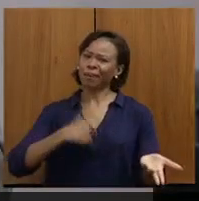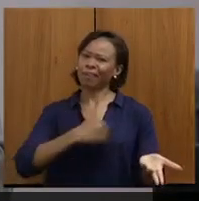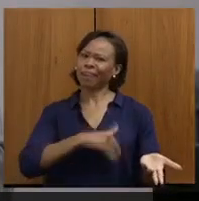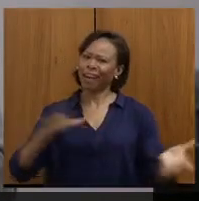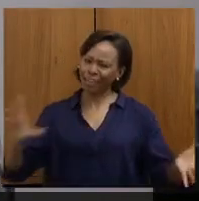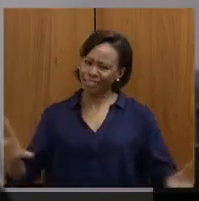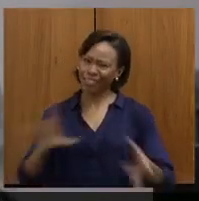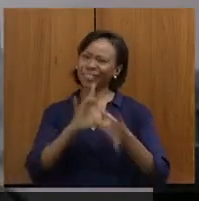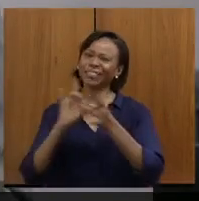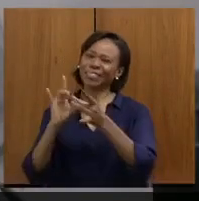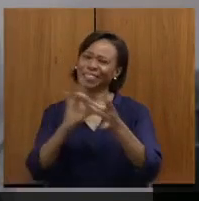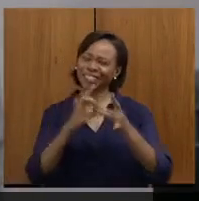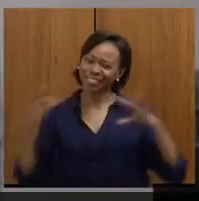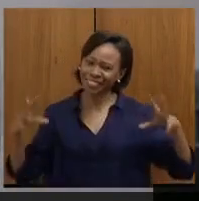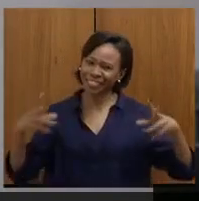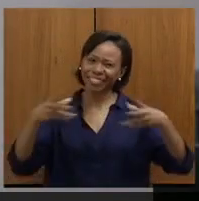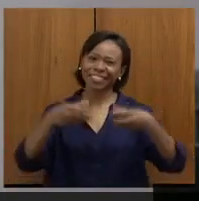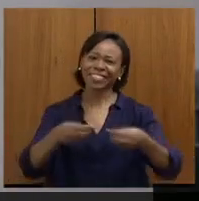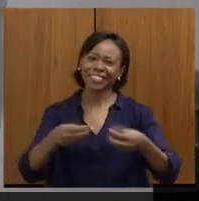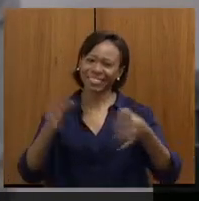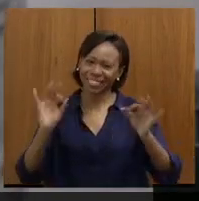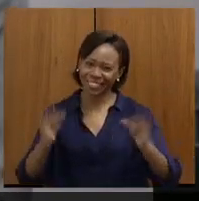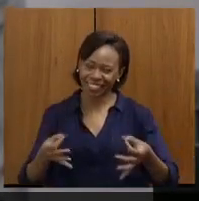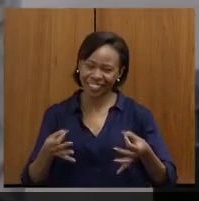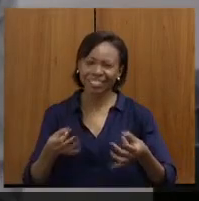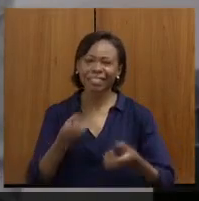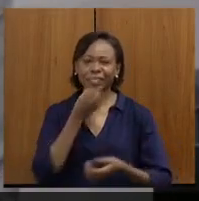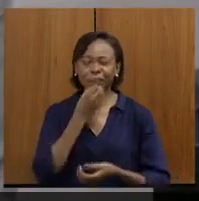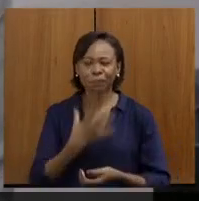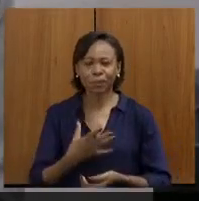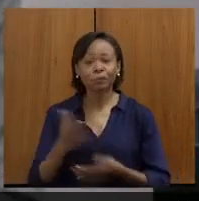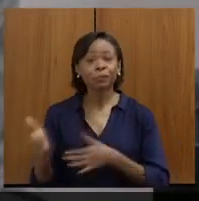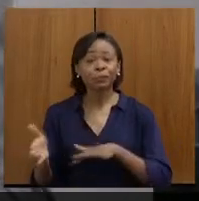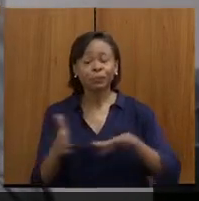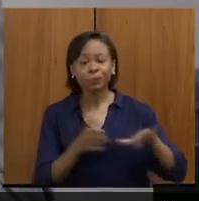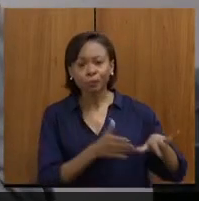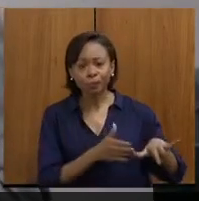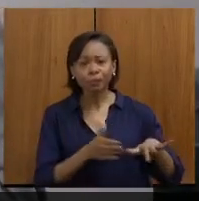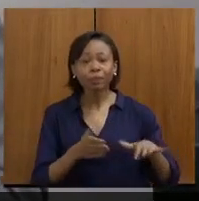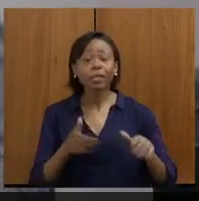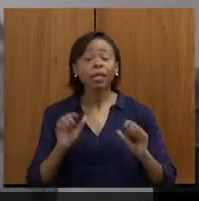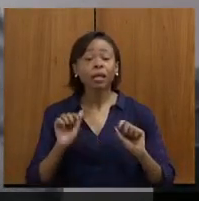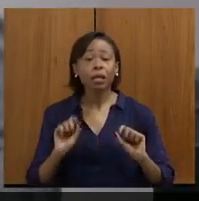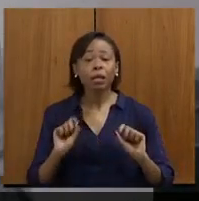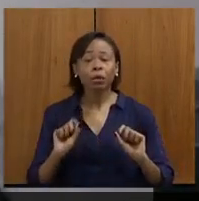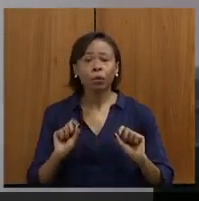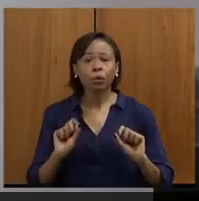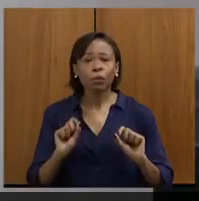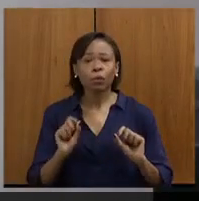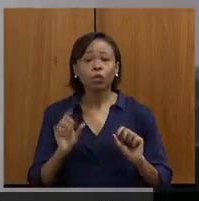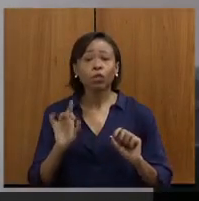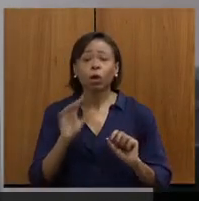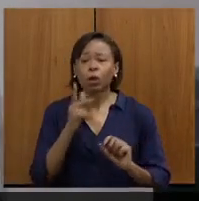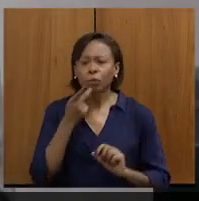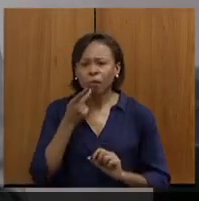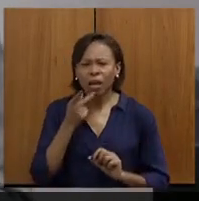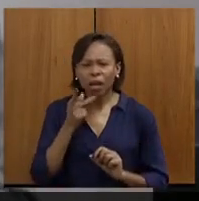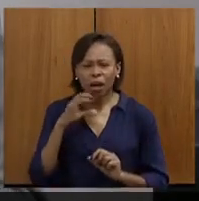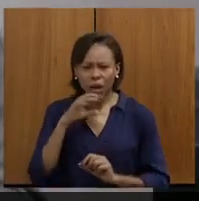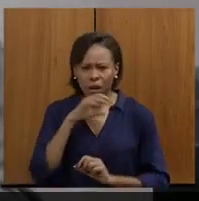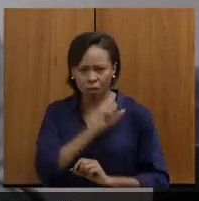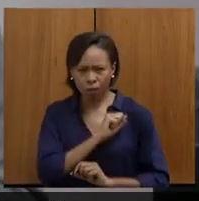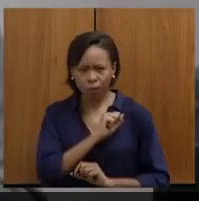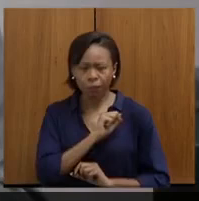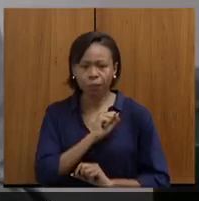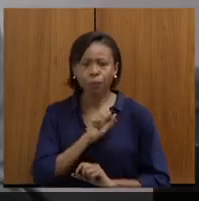mundo, não gente? É isso aí. Que bom, não é? Bom, eu queria dar só uma palavra rápida, depois